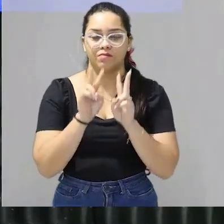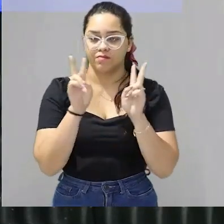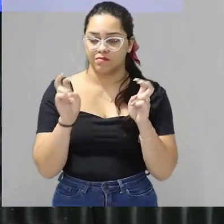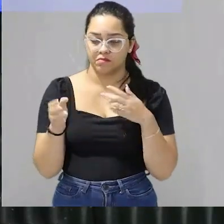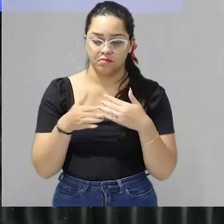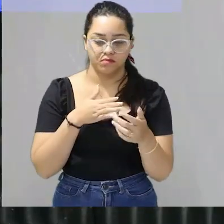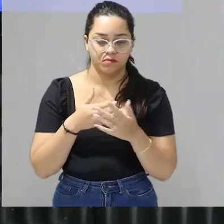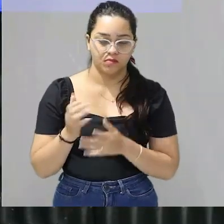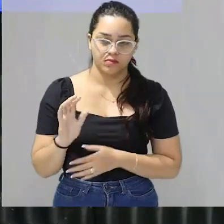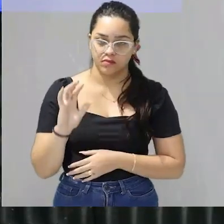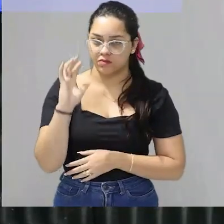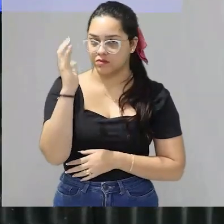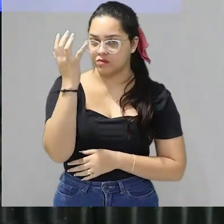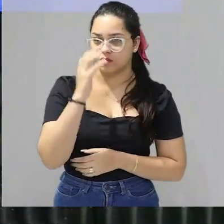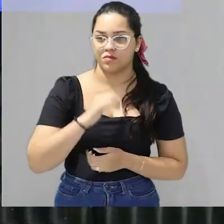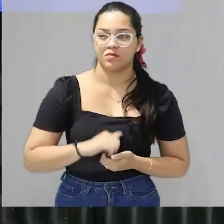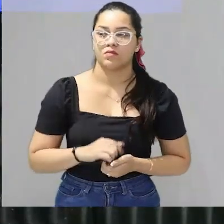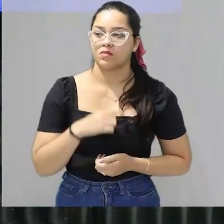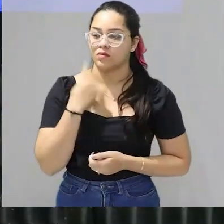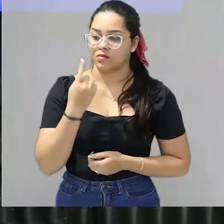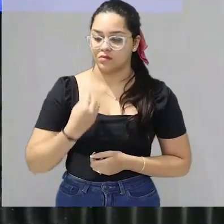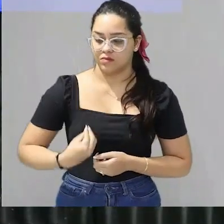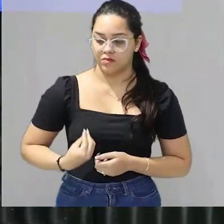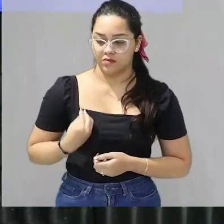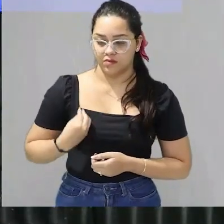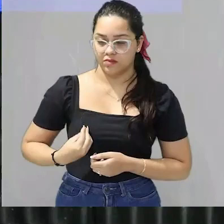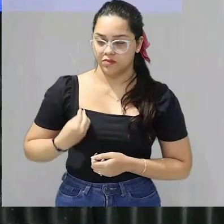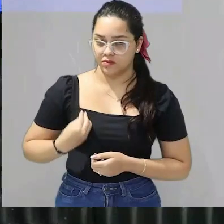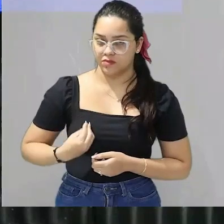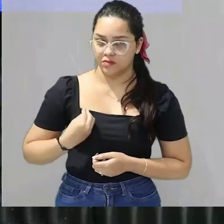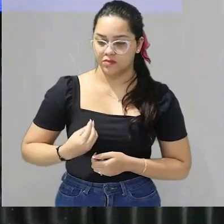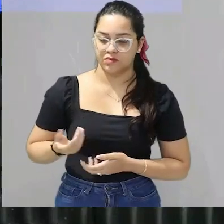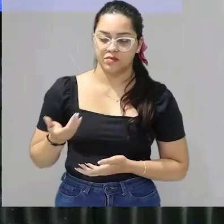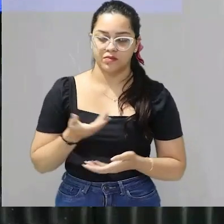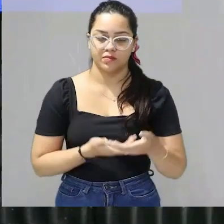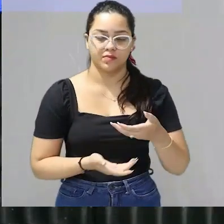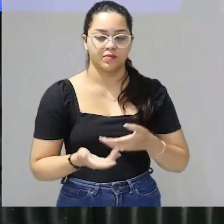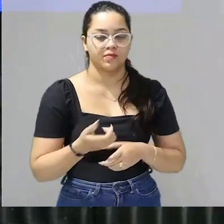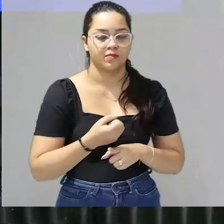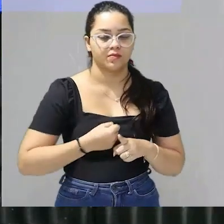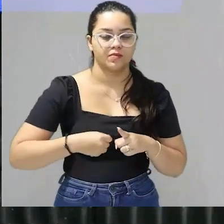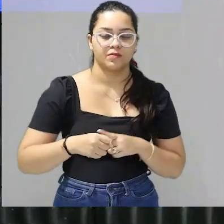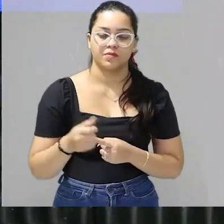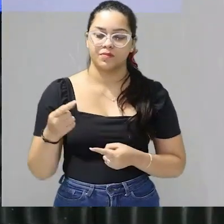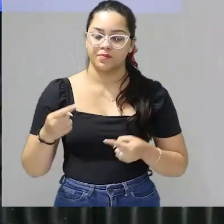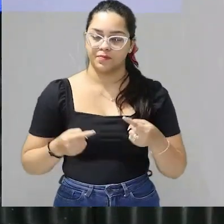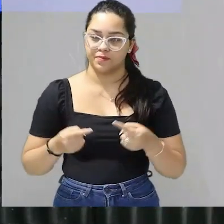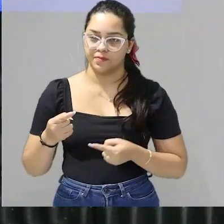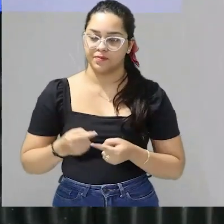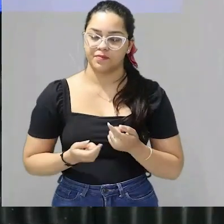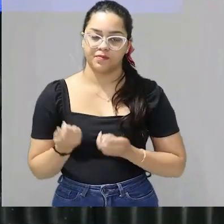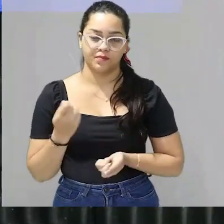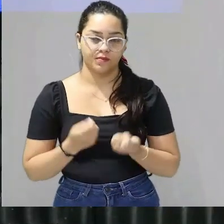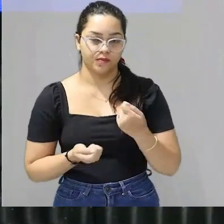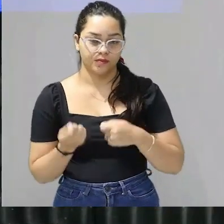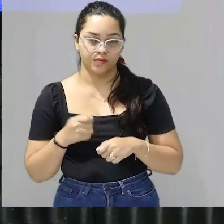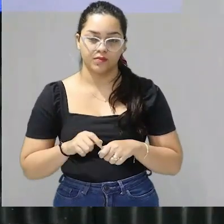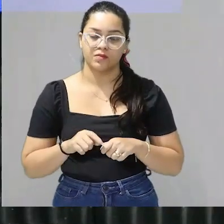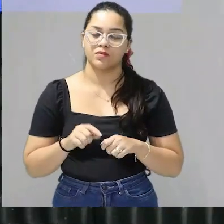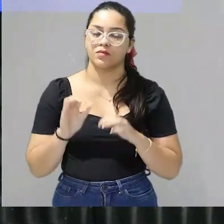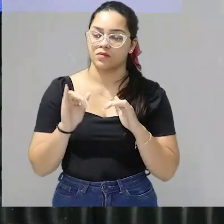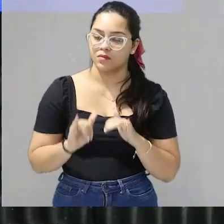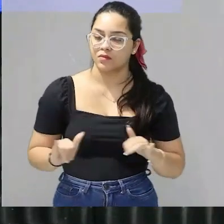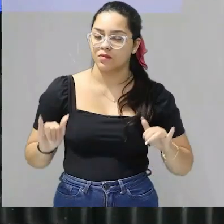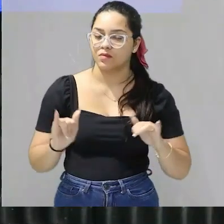é tudo que acontece ao nosso redor em nosso meio social político econômico as